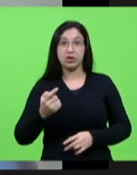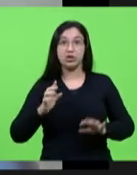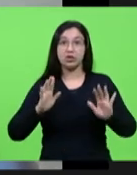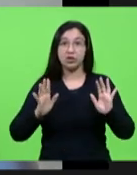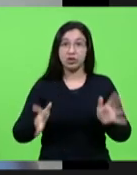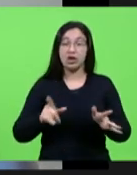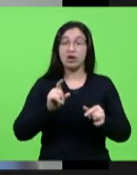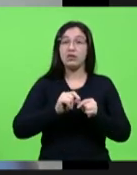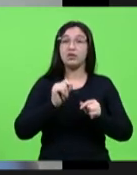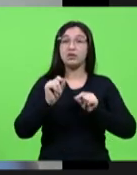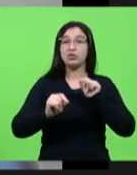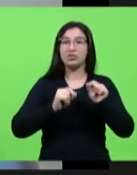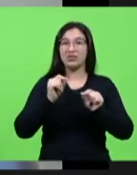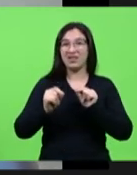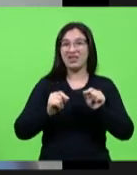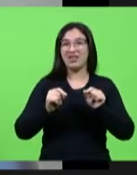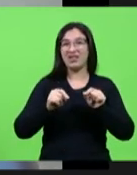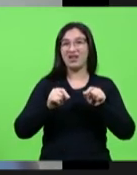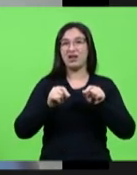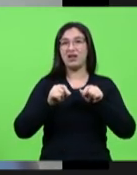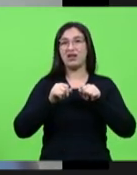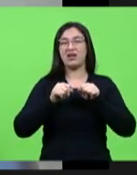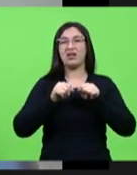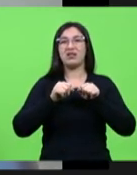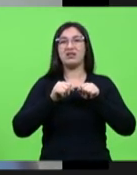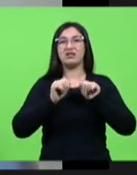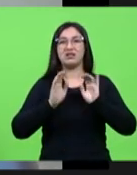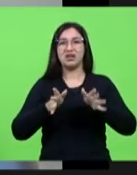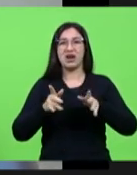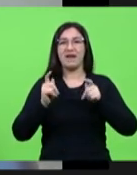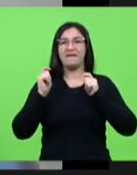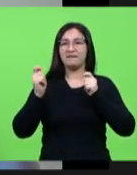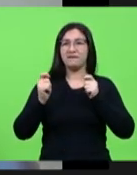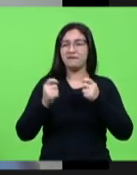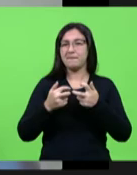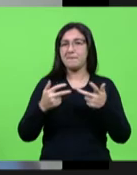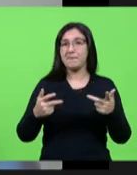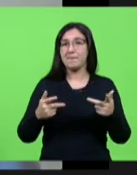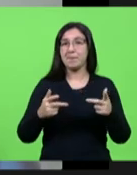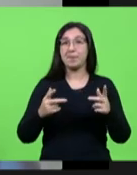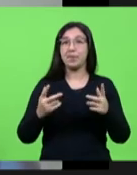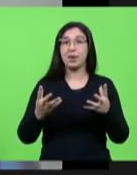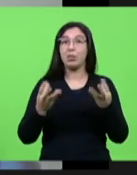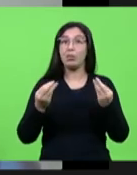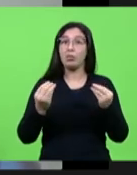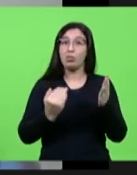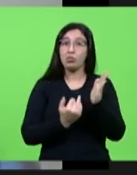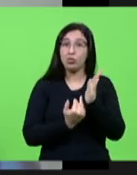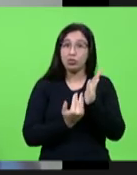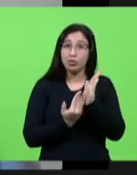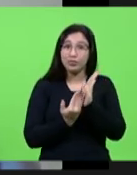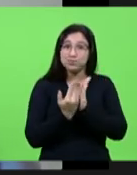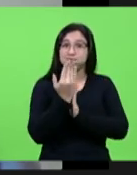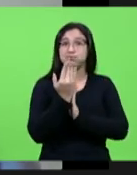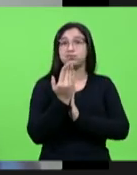desfile passeata nunca aumentou tanto o preço das coisas Luciane